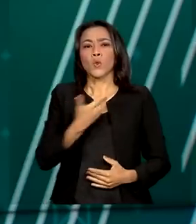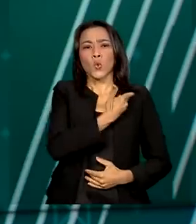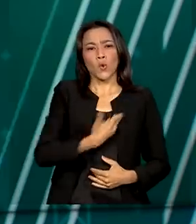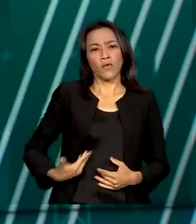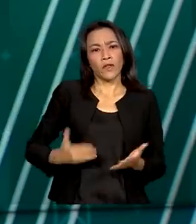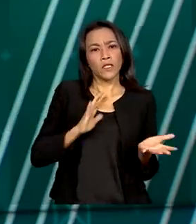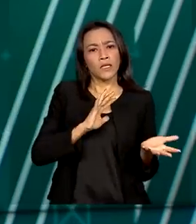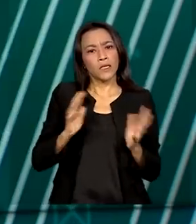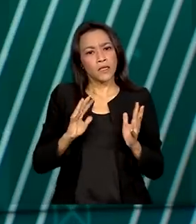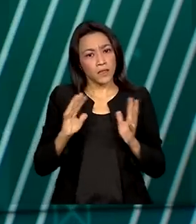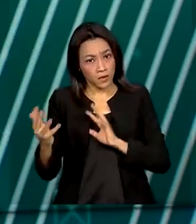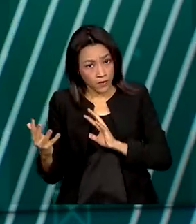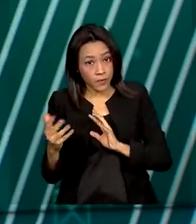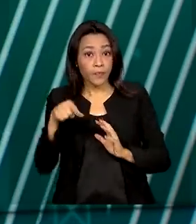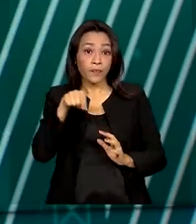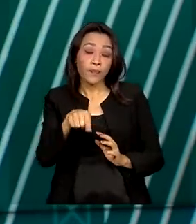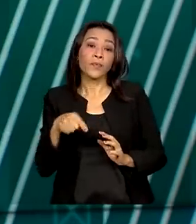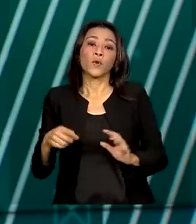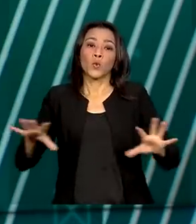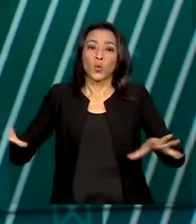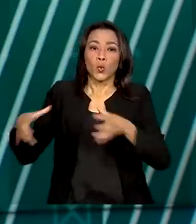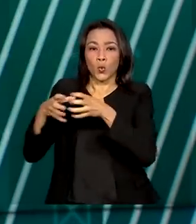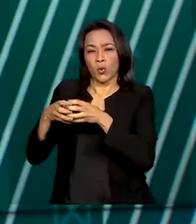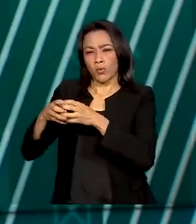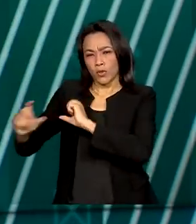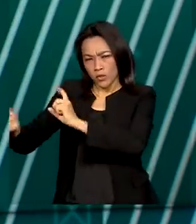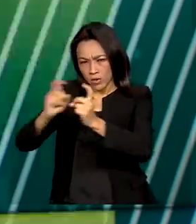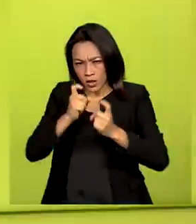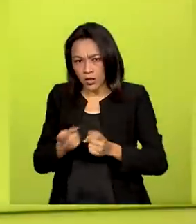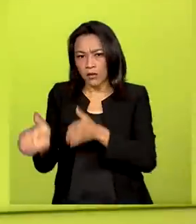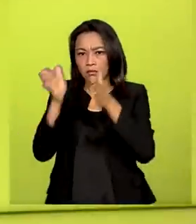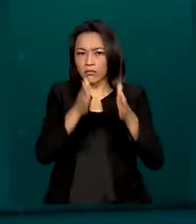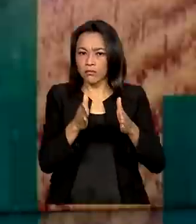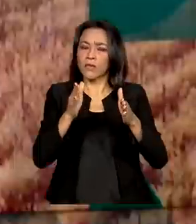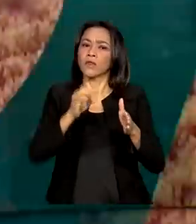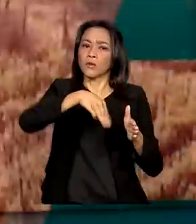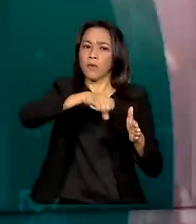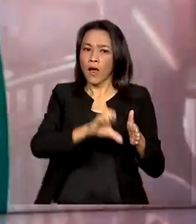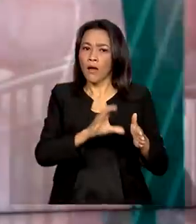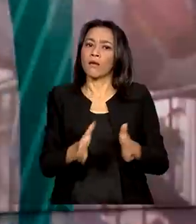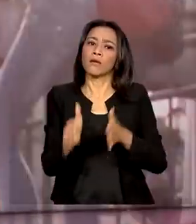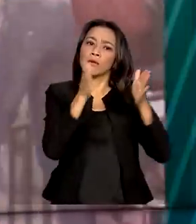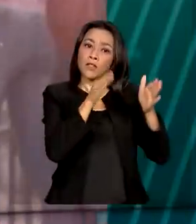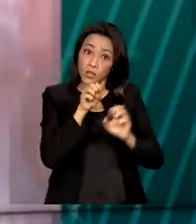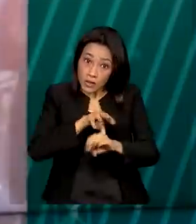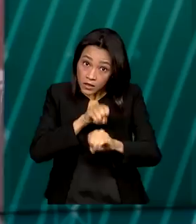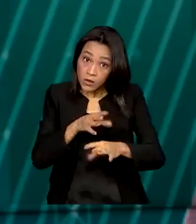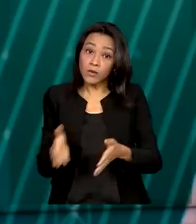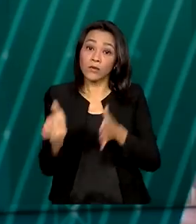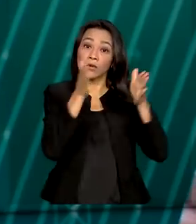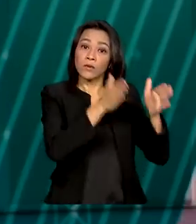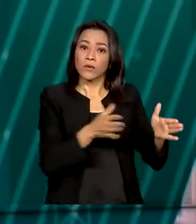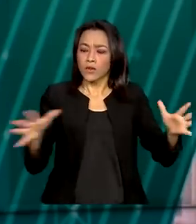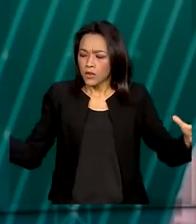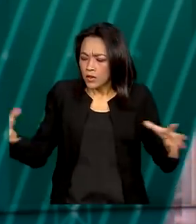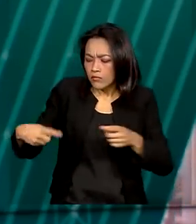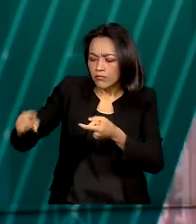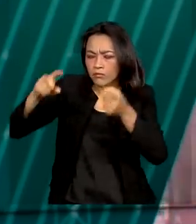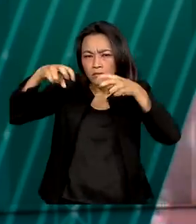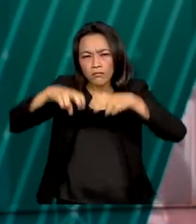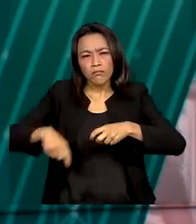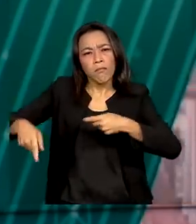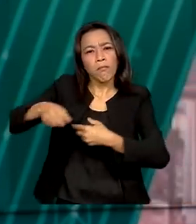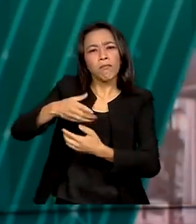grupos de Planejamento, Orçamento e Gestão e o de Educação se reuniram para debater a recomposição do orçamento do ano que vem